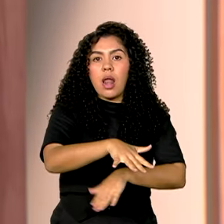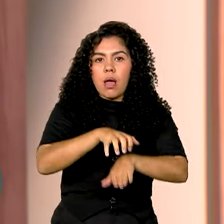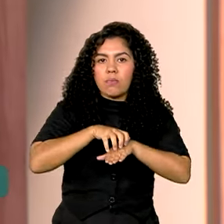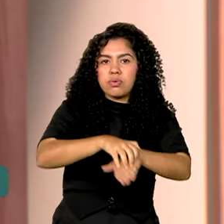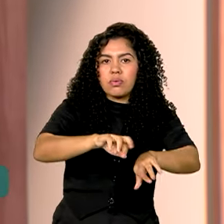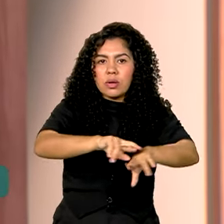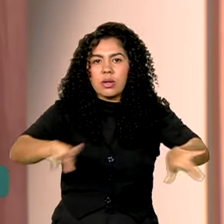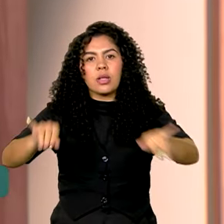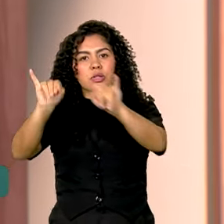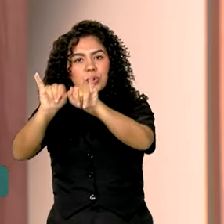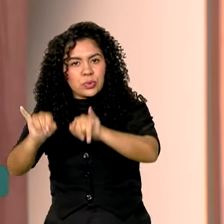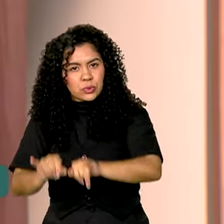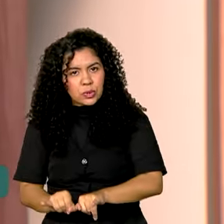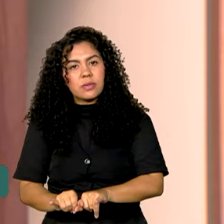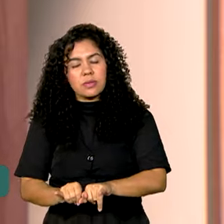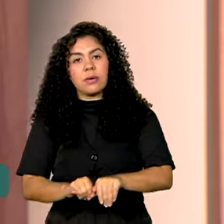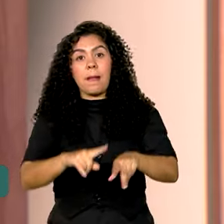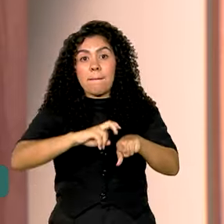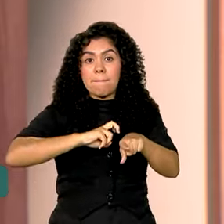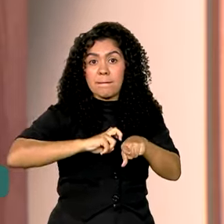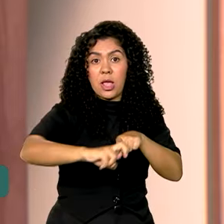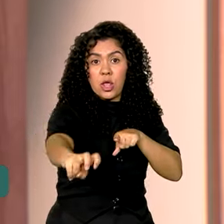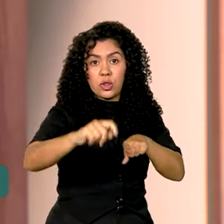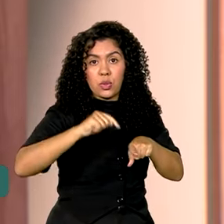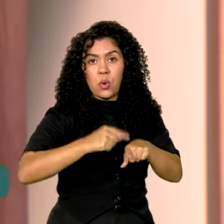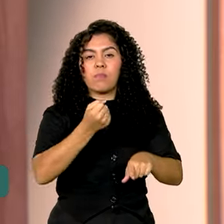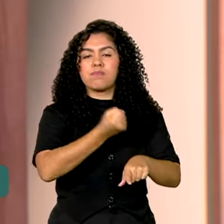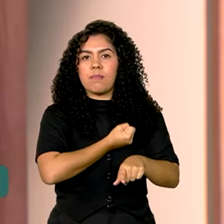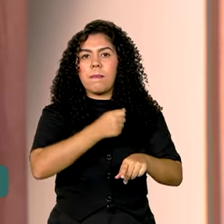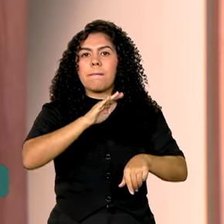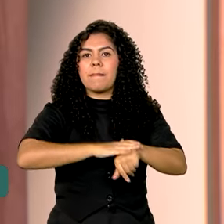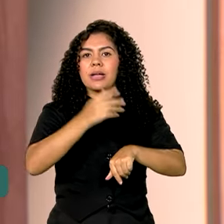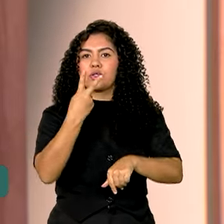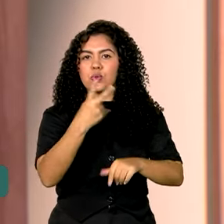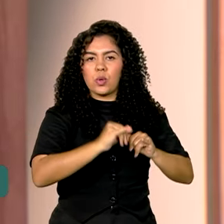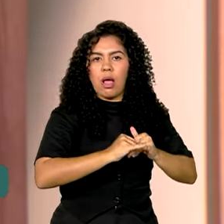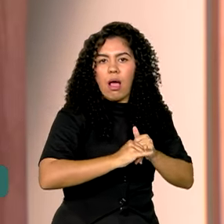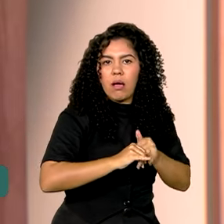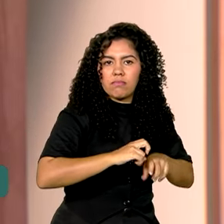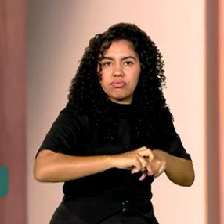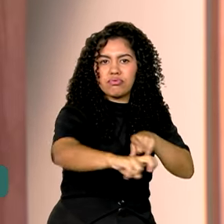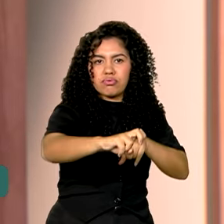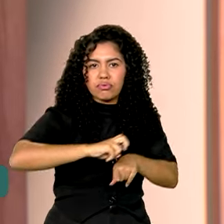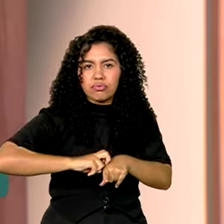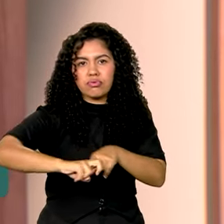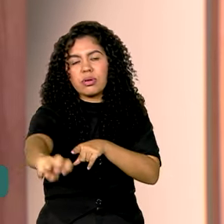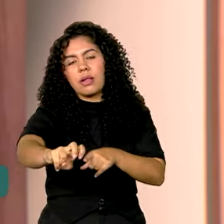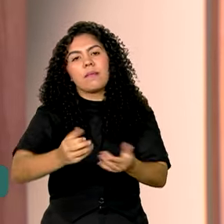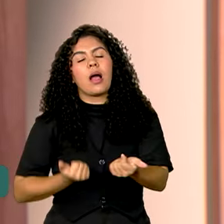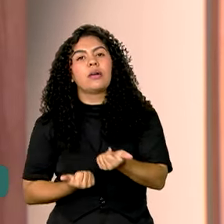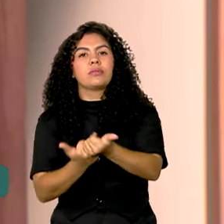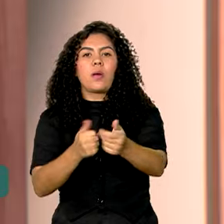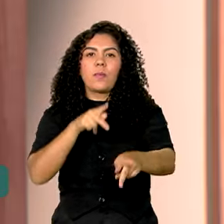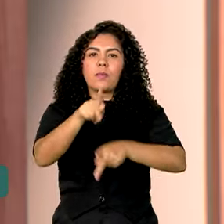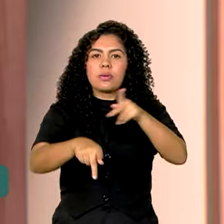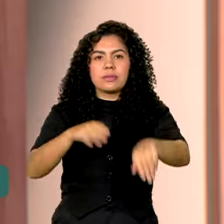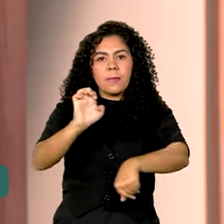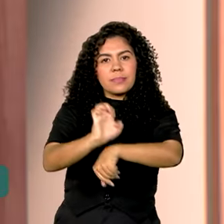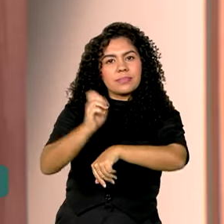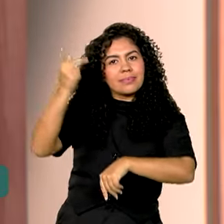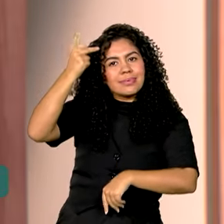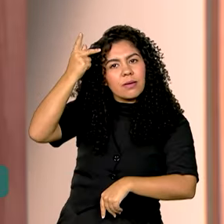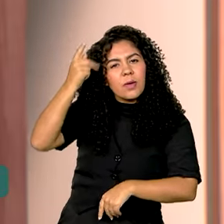e infraestrutura. A extensão do metrô em duas linhas deve beneficiar os milhões de paulistas que usam o